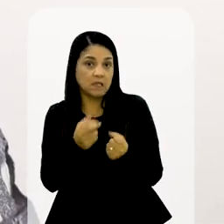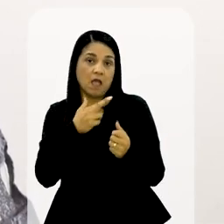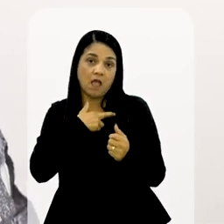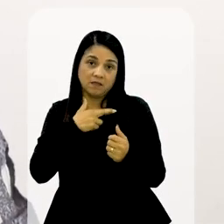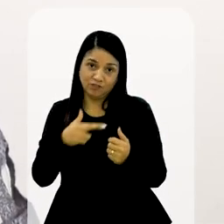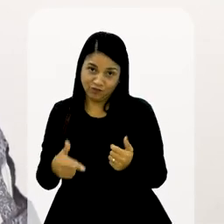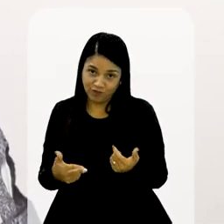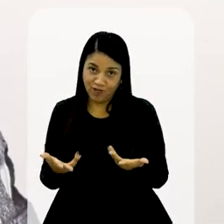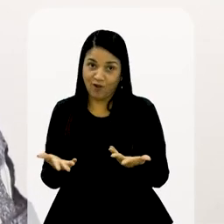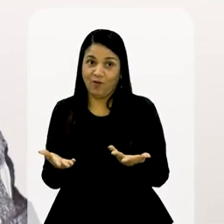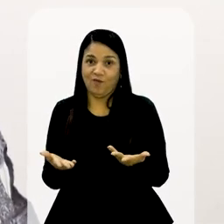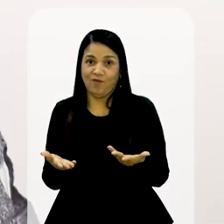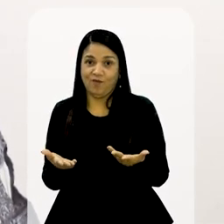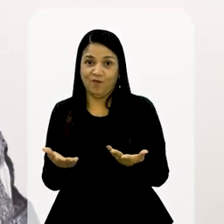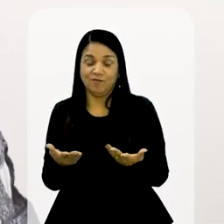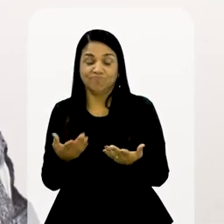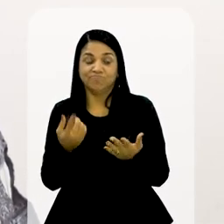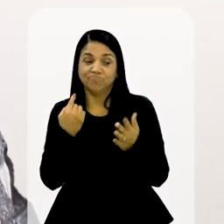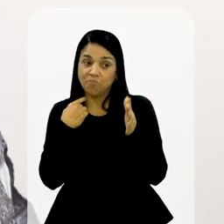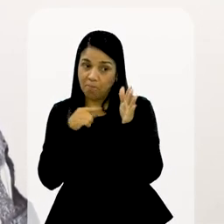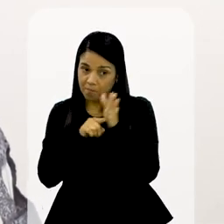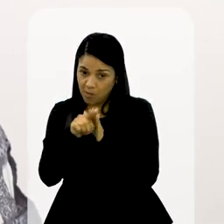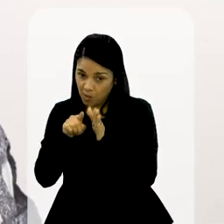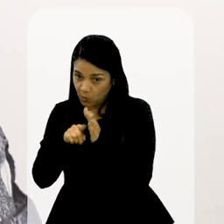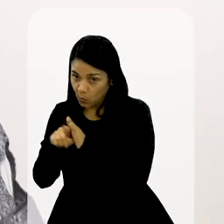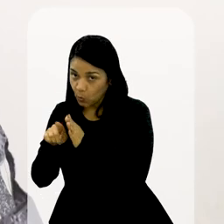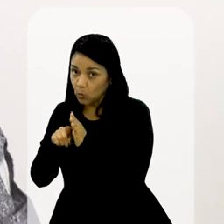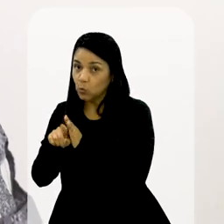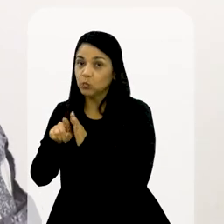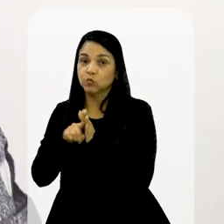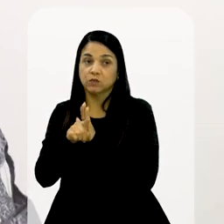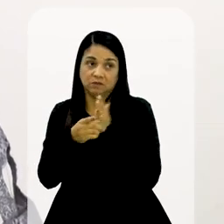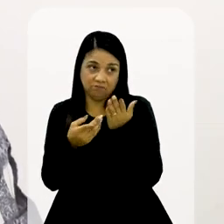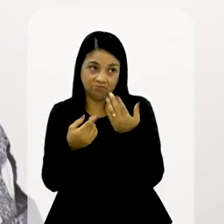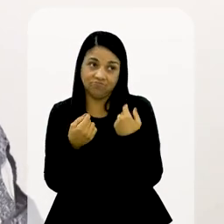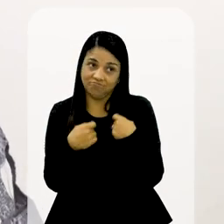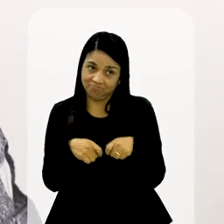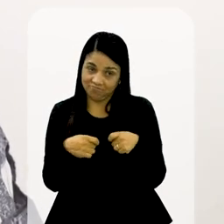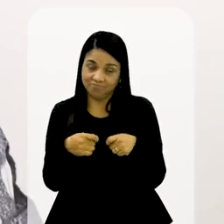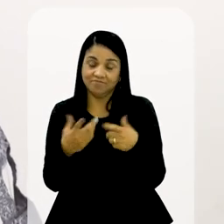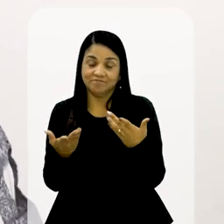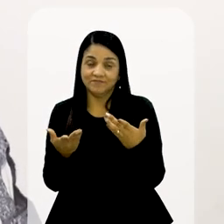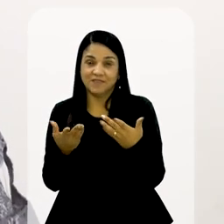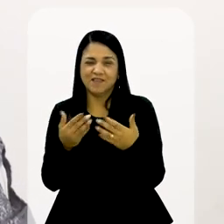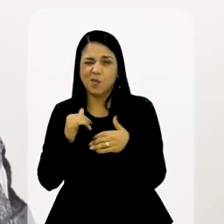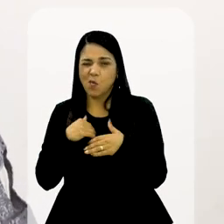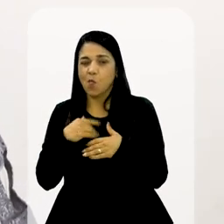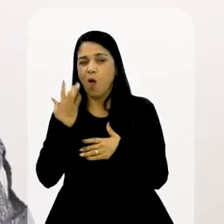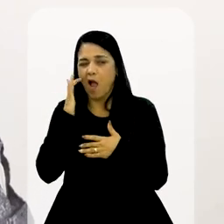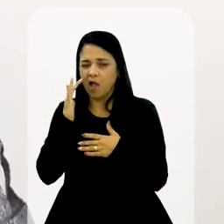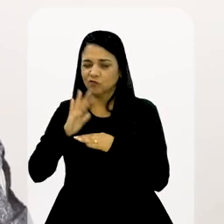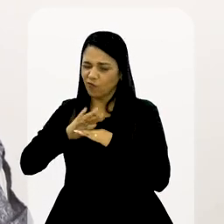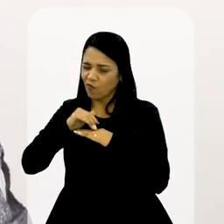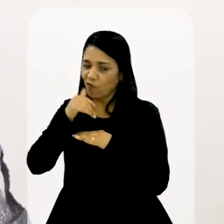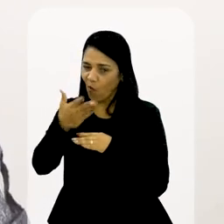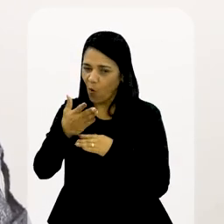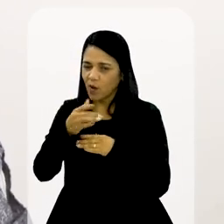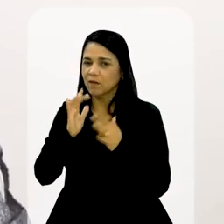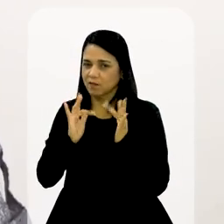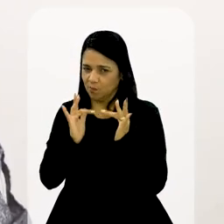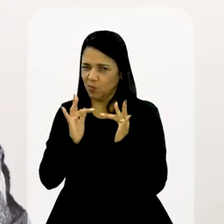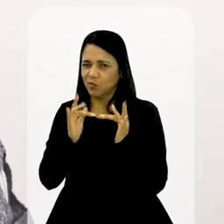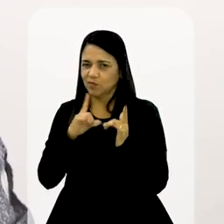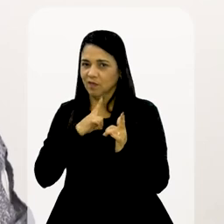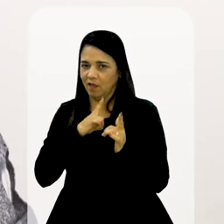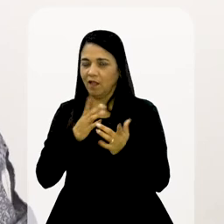religião, é trazer pra perto de julgamentos, de questionamentos. Então, acho que eu estou ficando